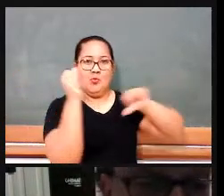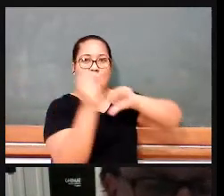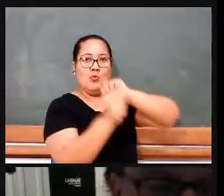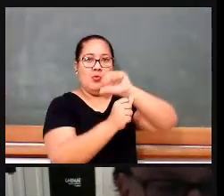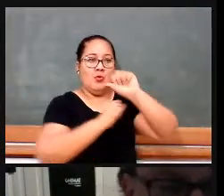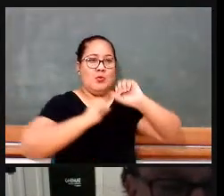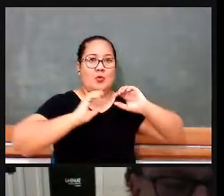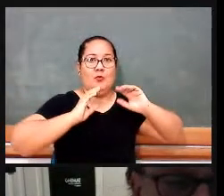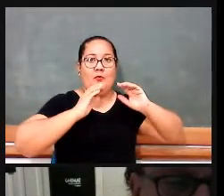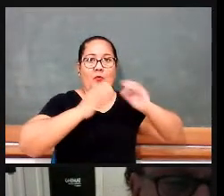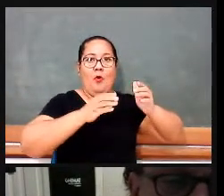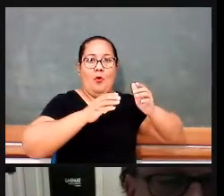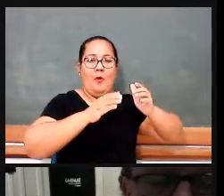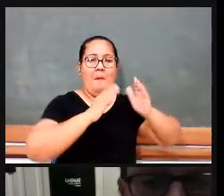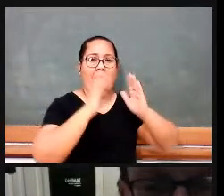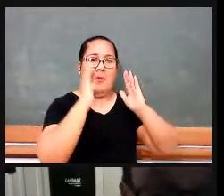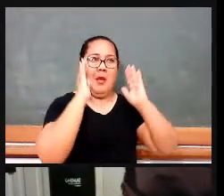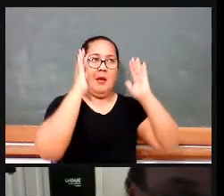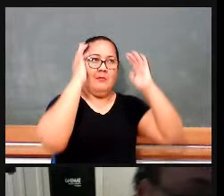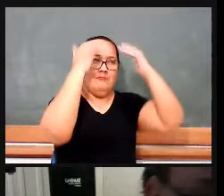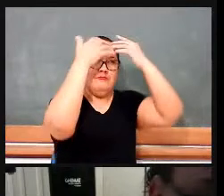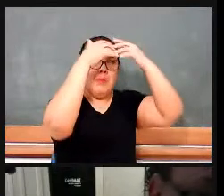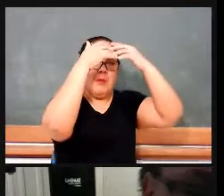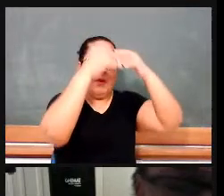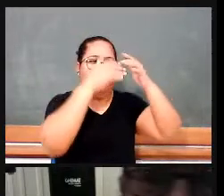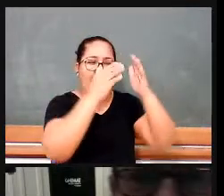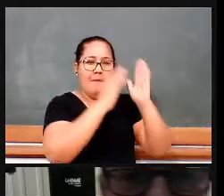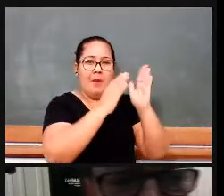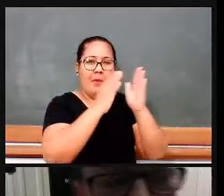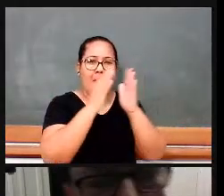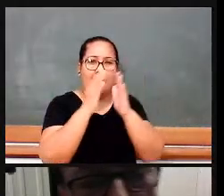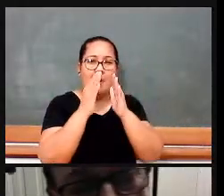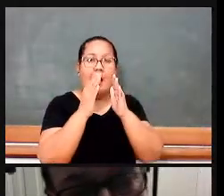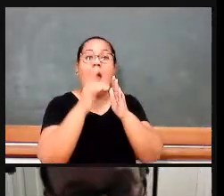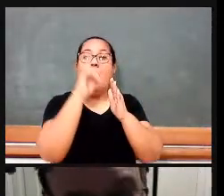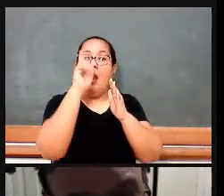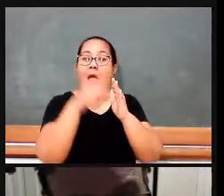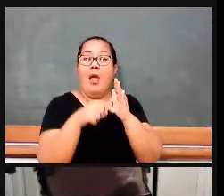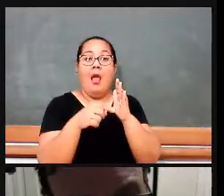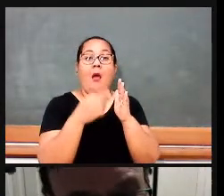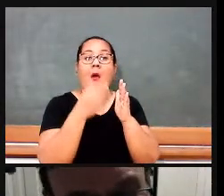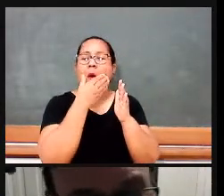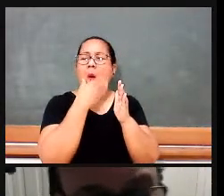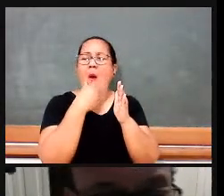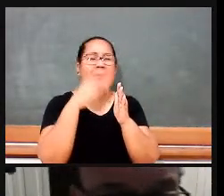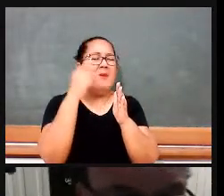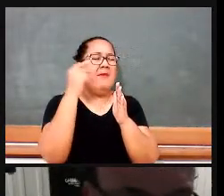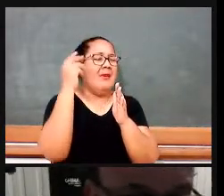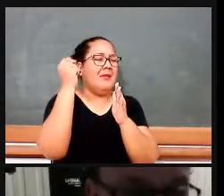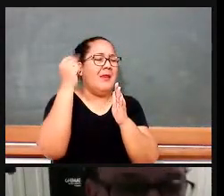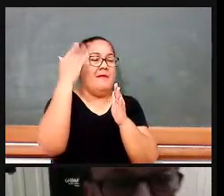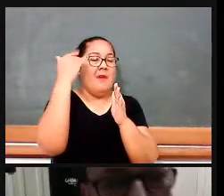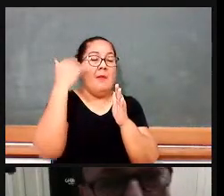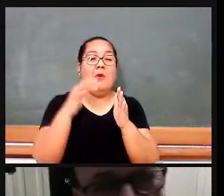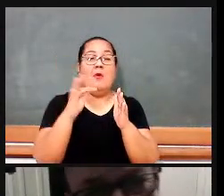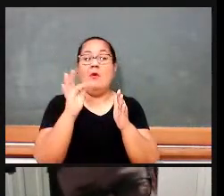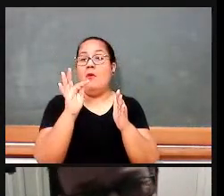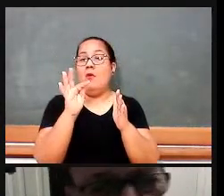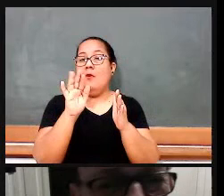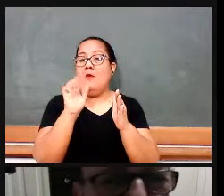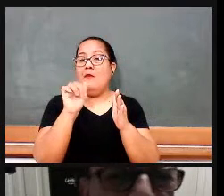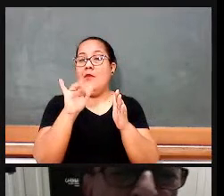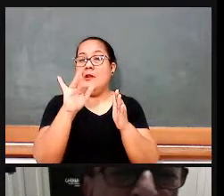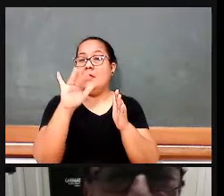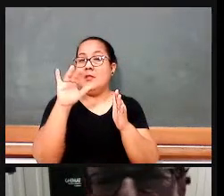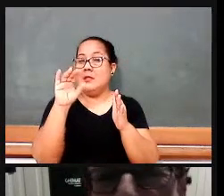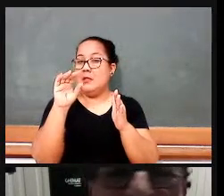primeiros livros é de um brasileiro chamado Francisco Villela Barbosa, foi publicado em Portugal depois, ele